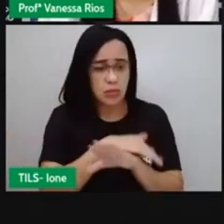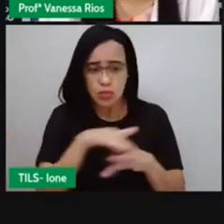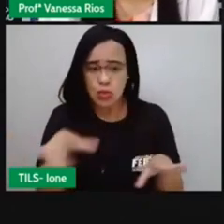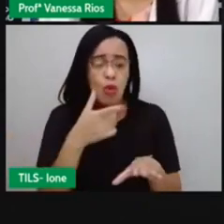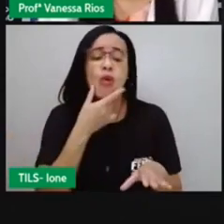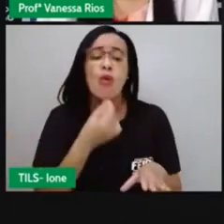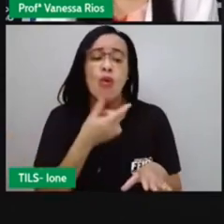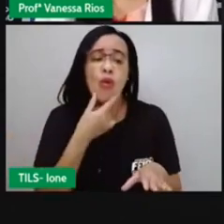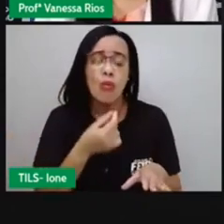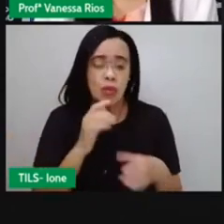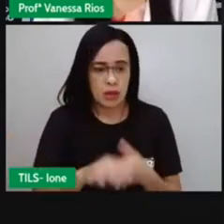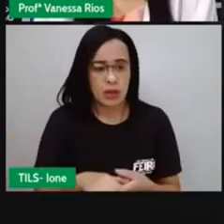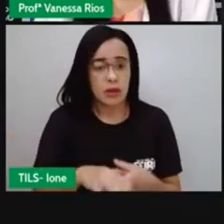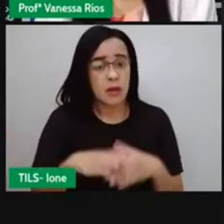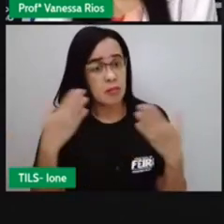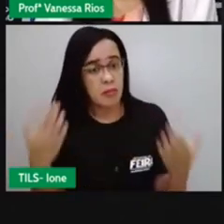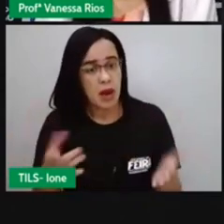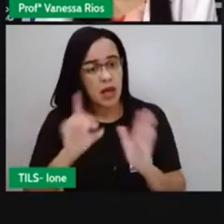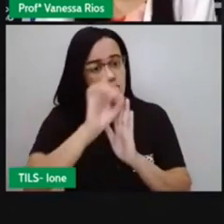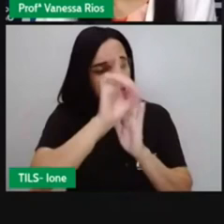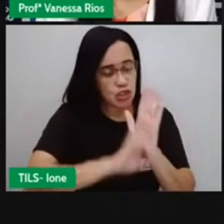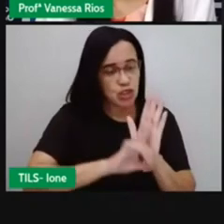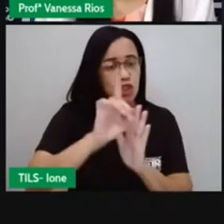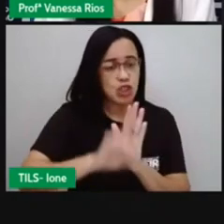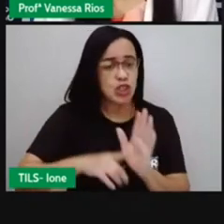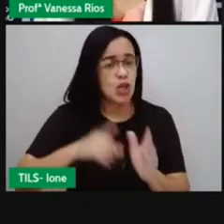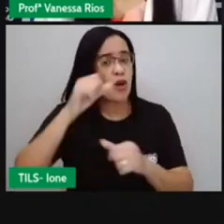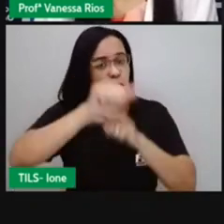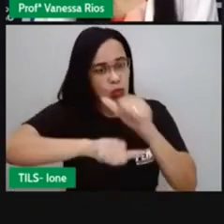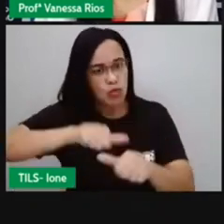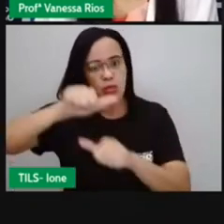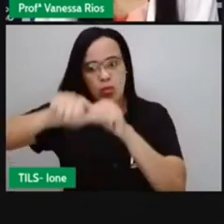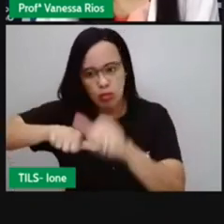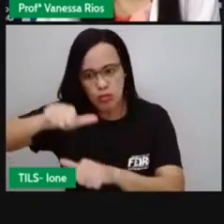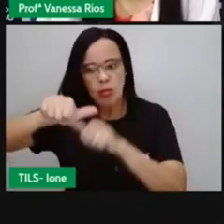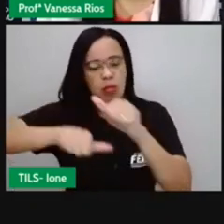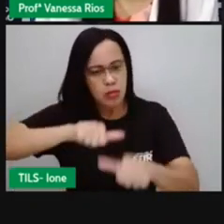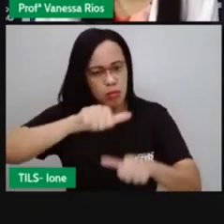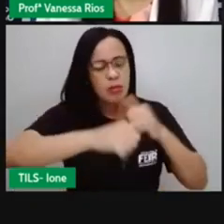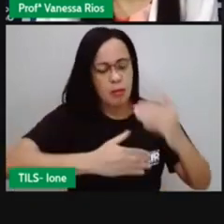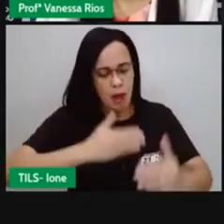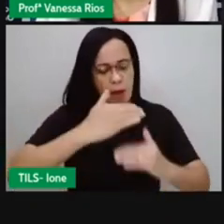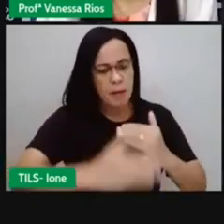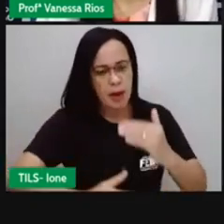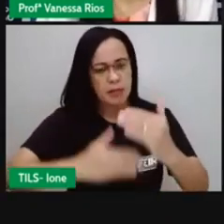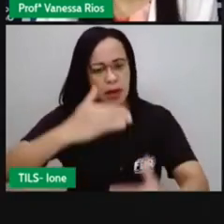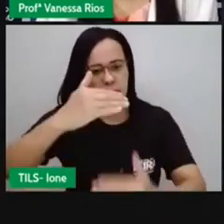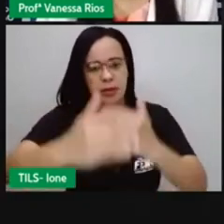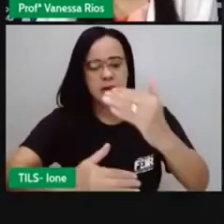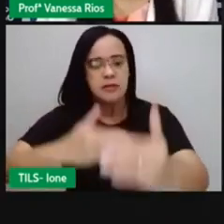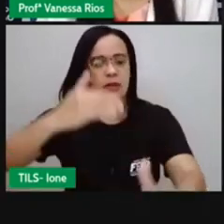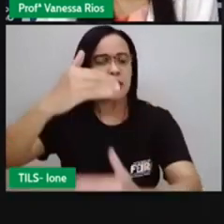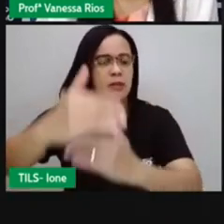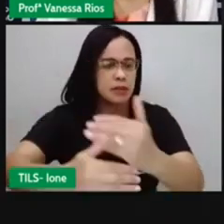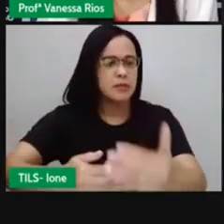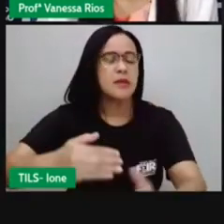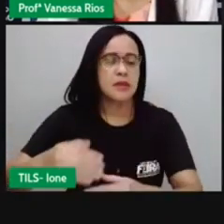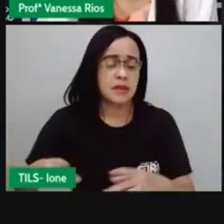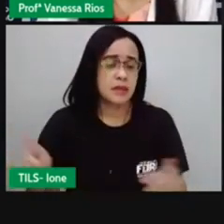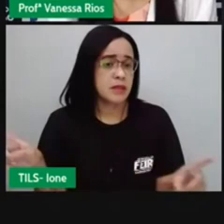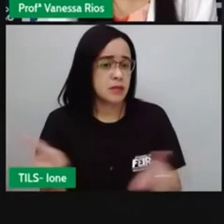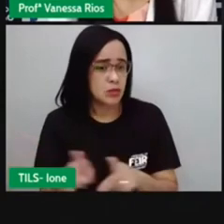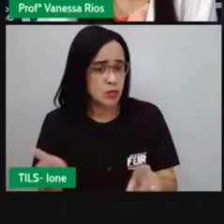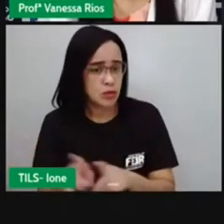eleições, elas foram mudando no decorrer do tempo. E muitas conquistas de direitos também foram acontecendo.